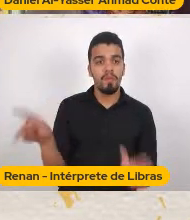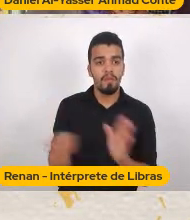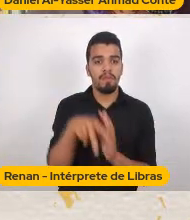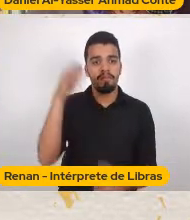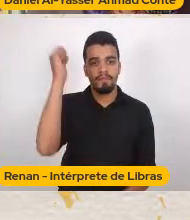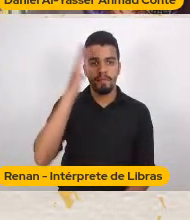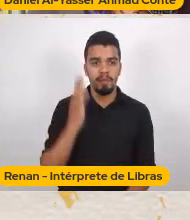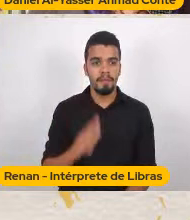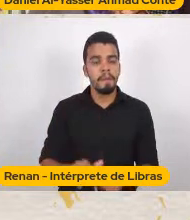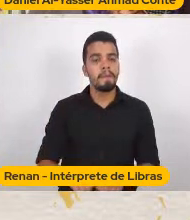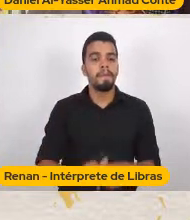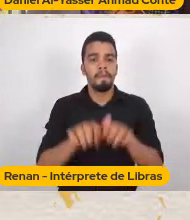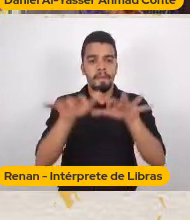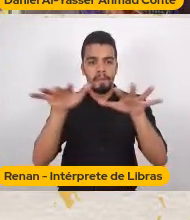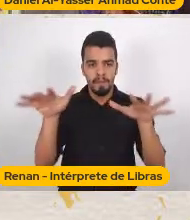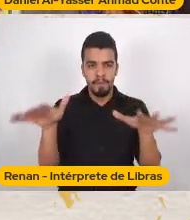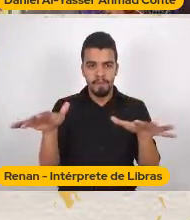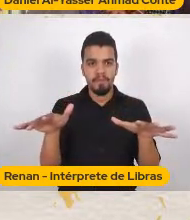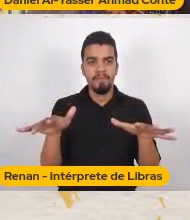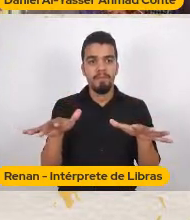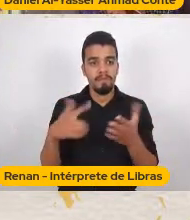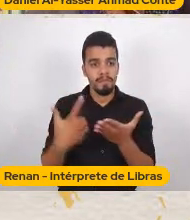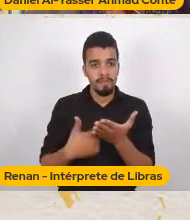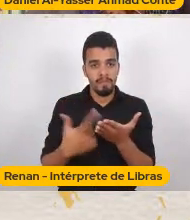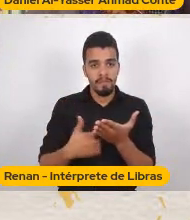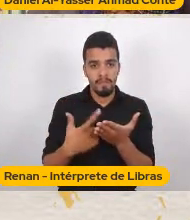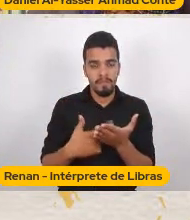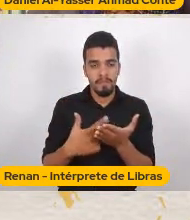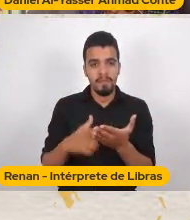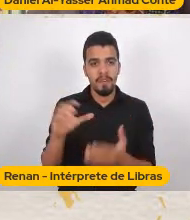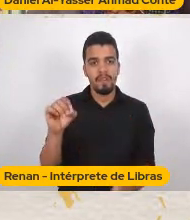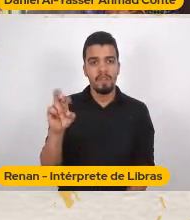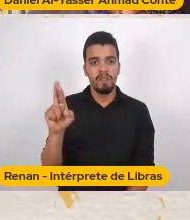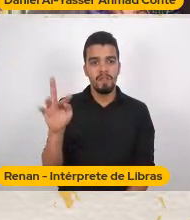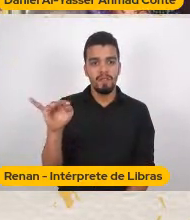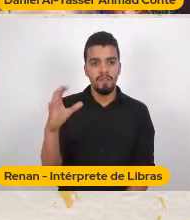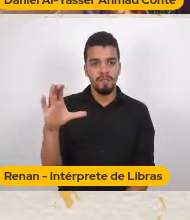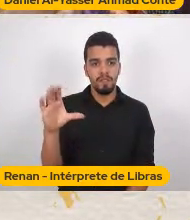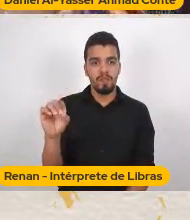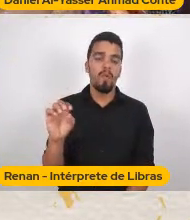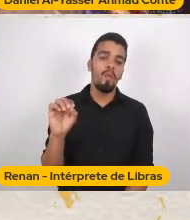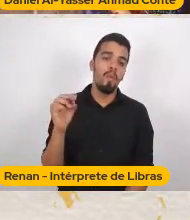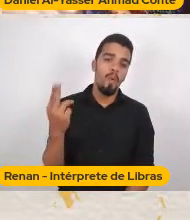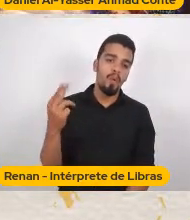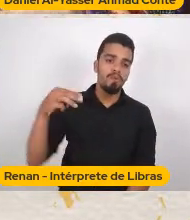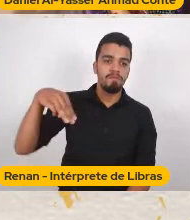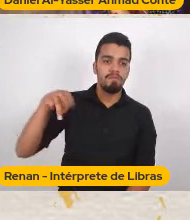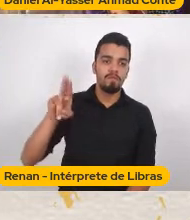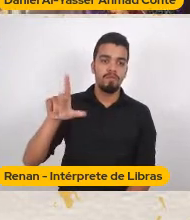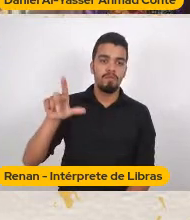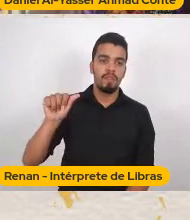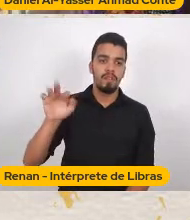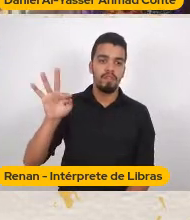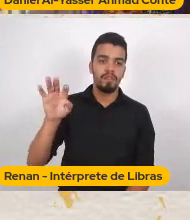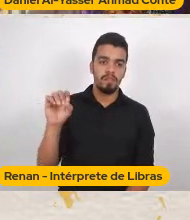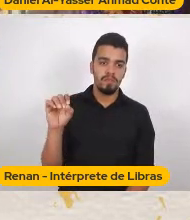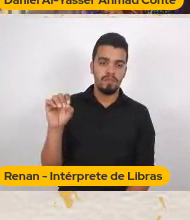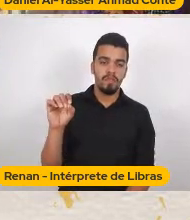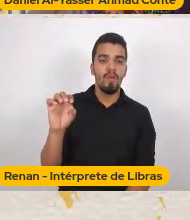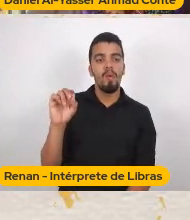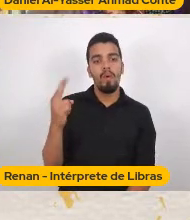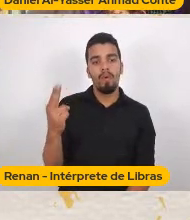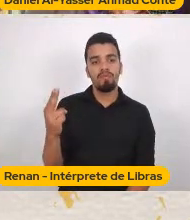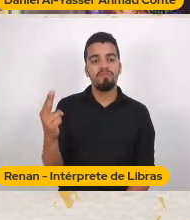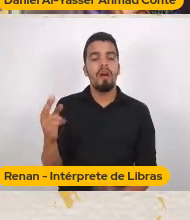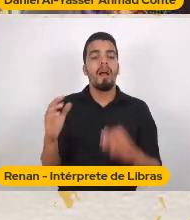livros didáticos Ou é o cortiço Ou é o mulato Ou é a casa de pensão Muito pouca gente Muito pouco livro Didático